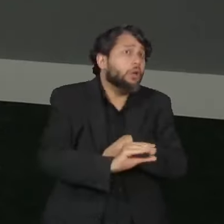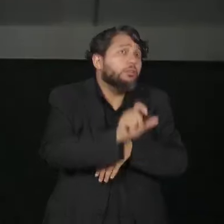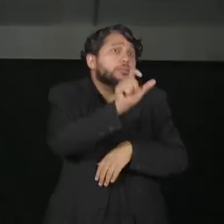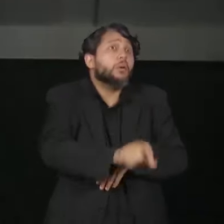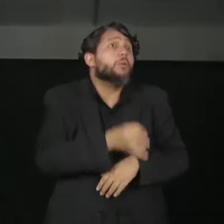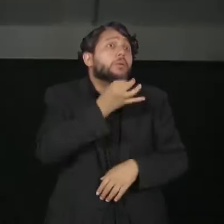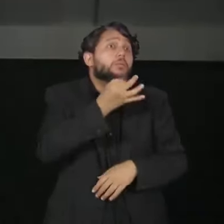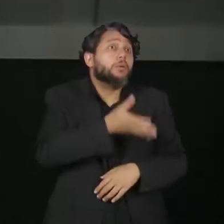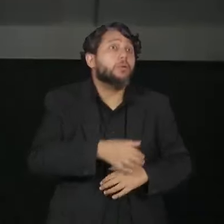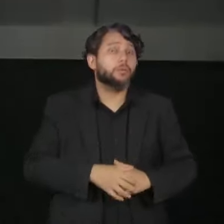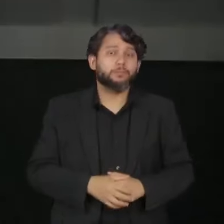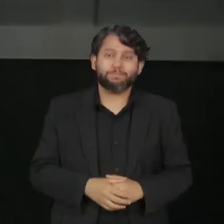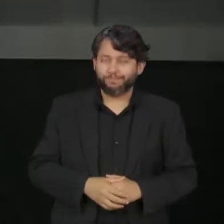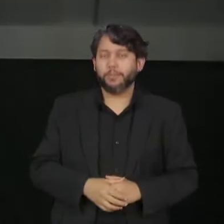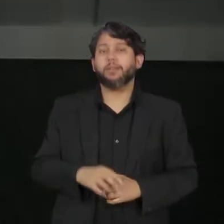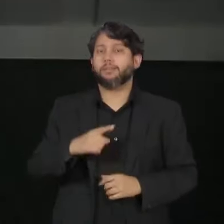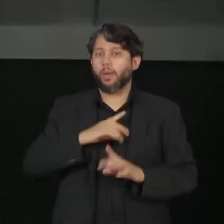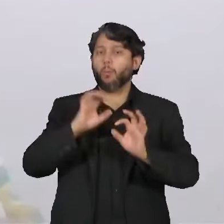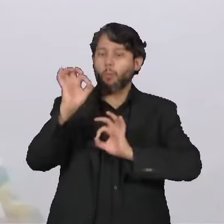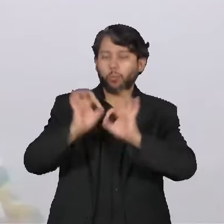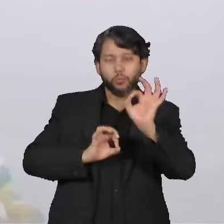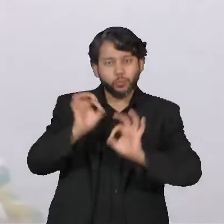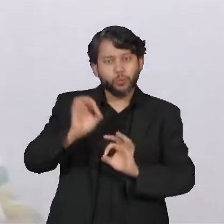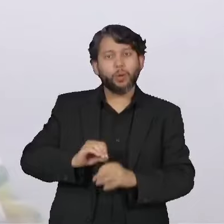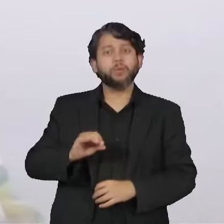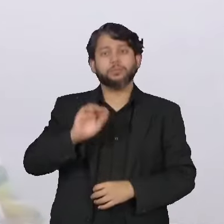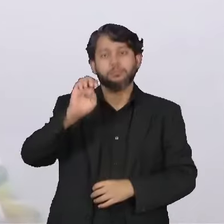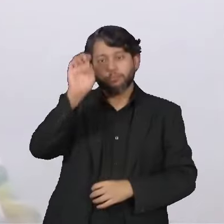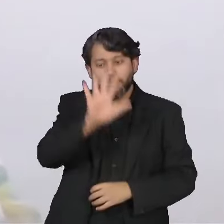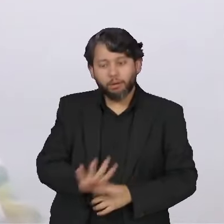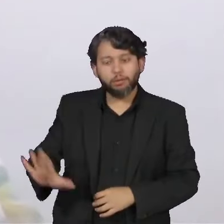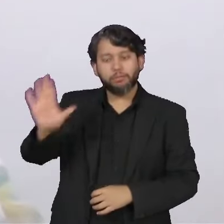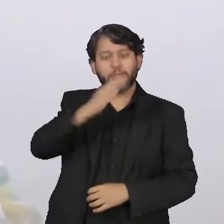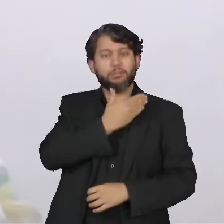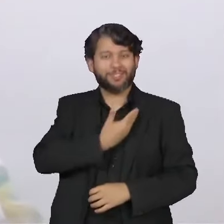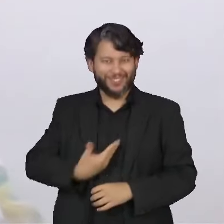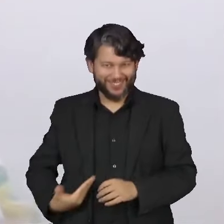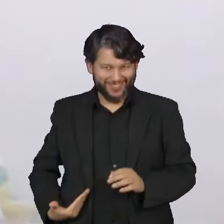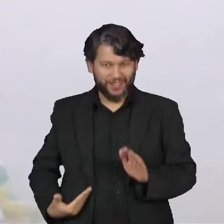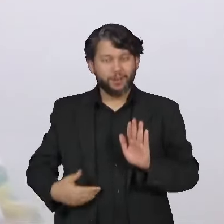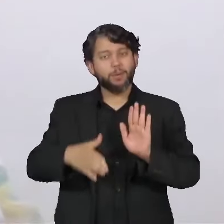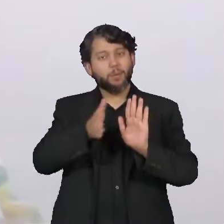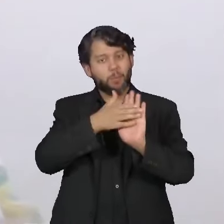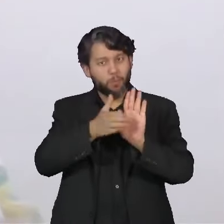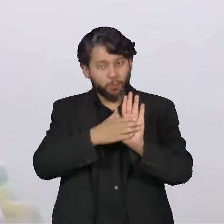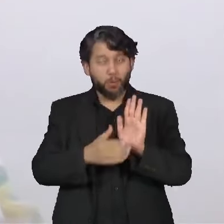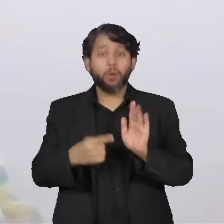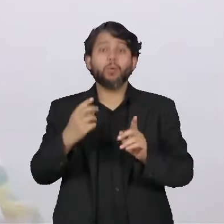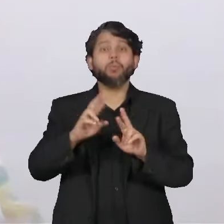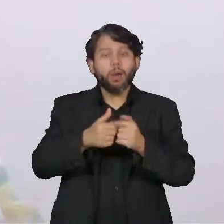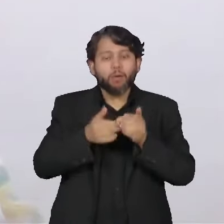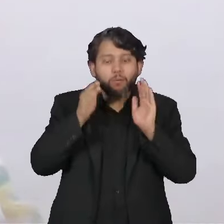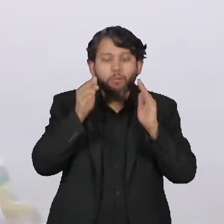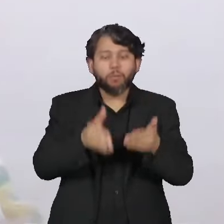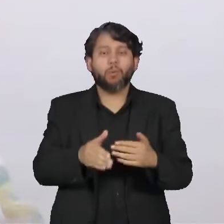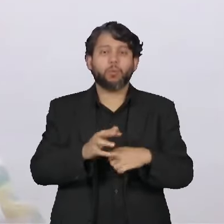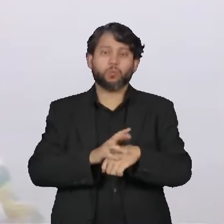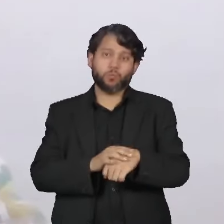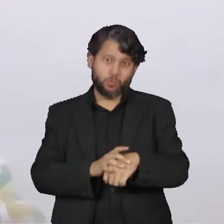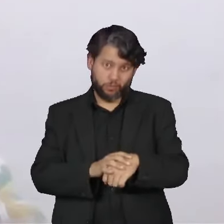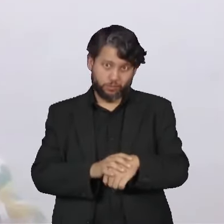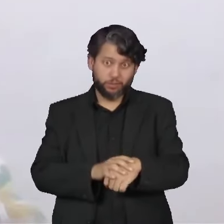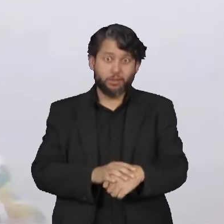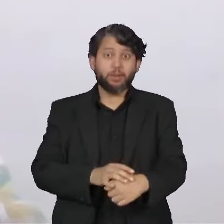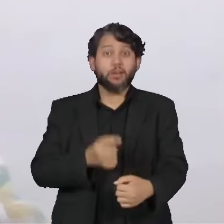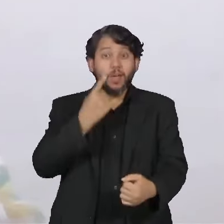senhora faz? Existe um programa nacional da doença falciforme, porque a doença falciforme hoje é reconhecida como